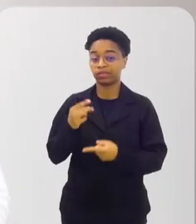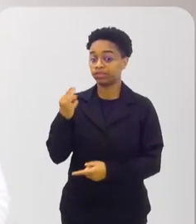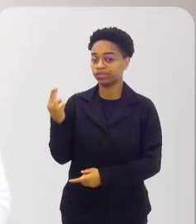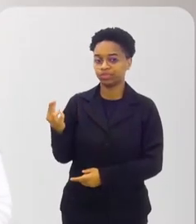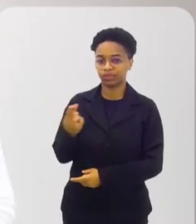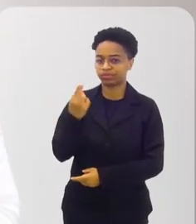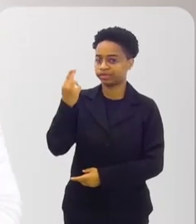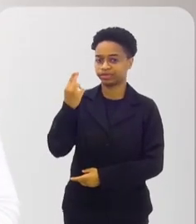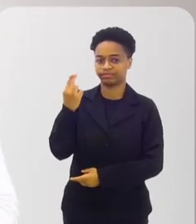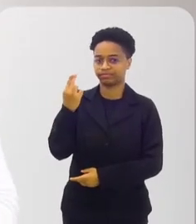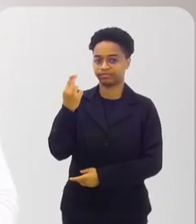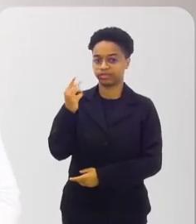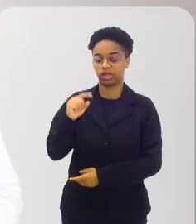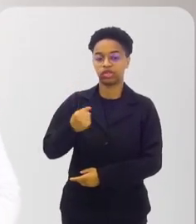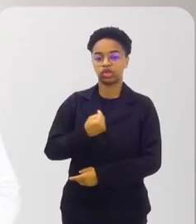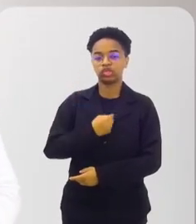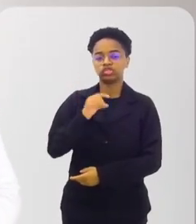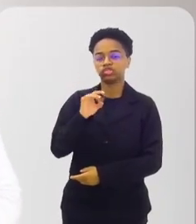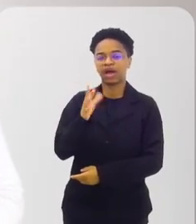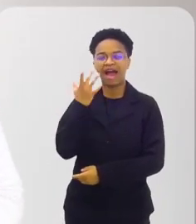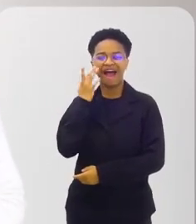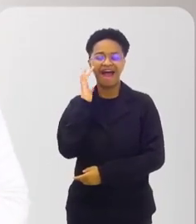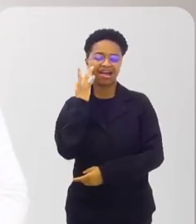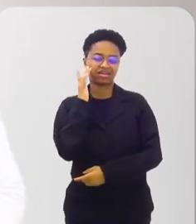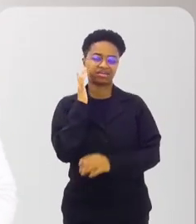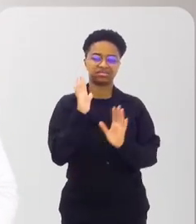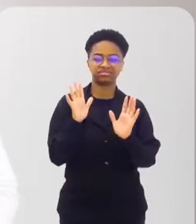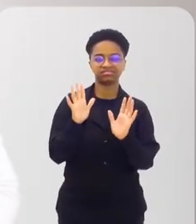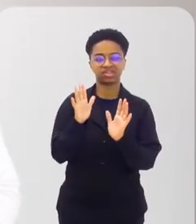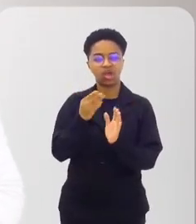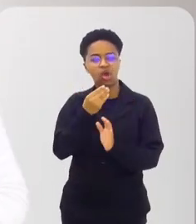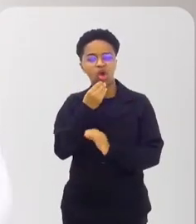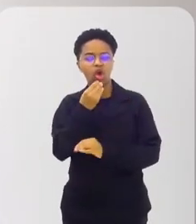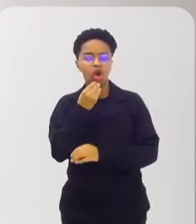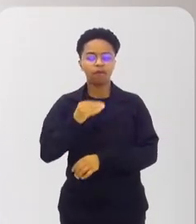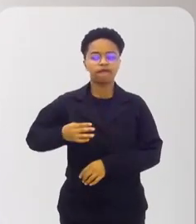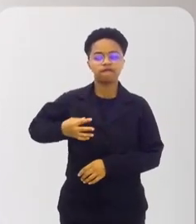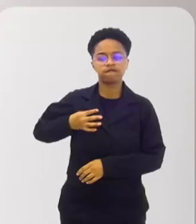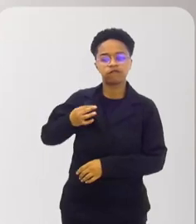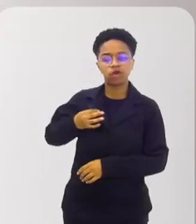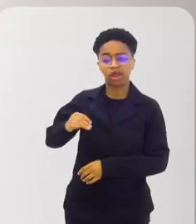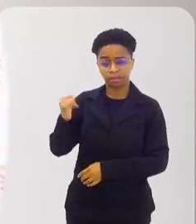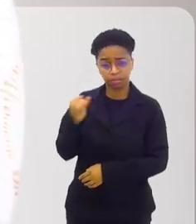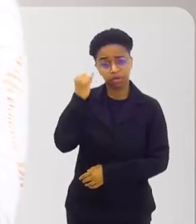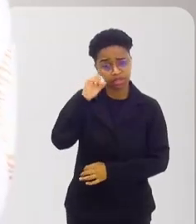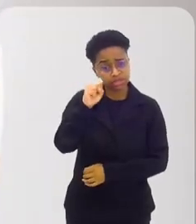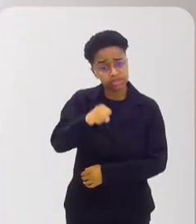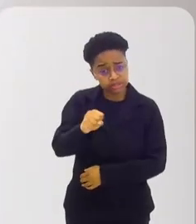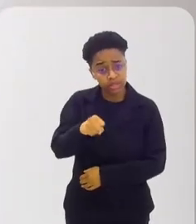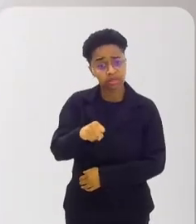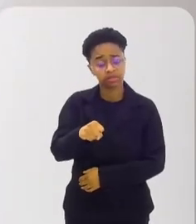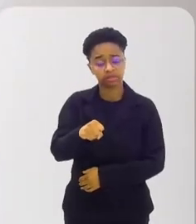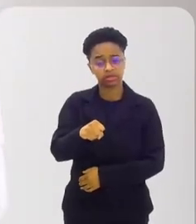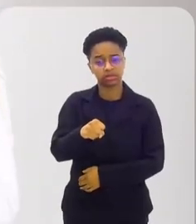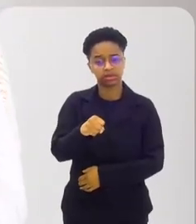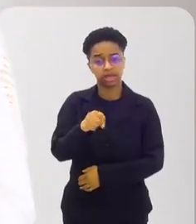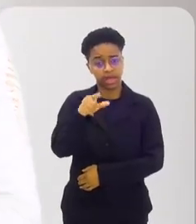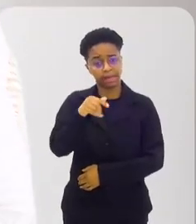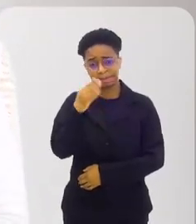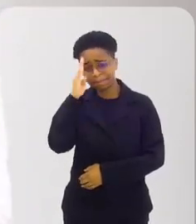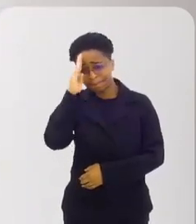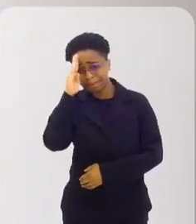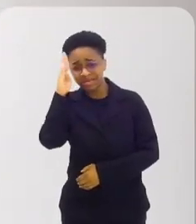não dá apenas para a gente achar que, é óbvio, voluntariado é superimportante,